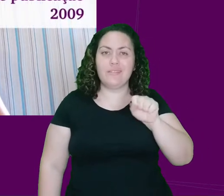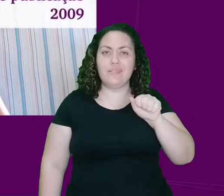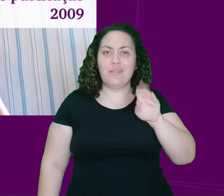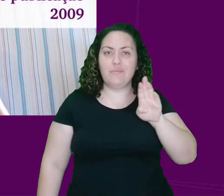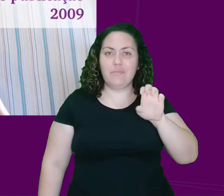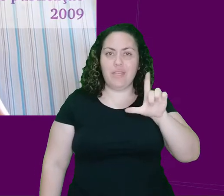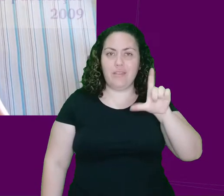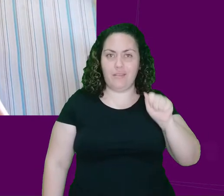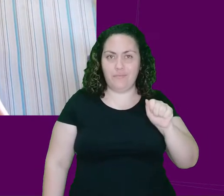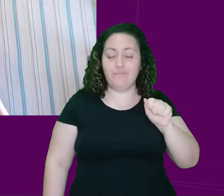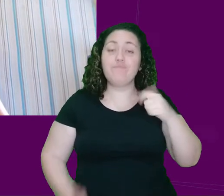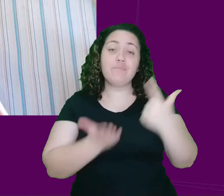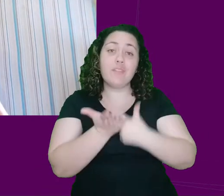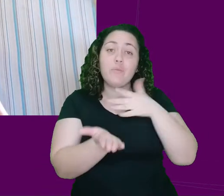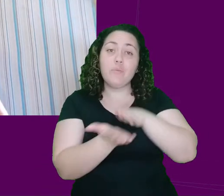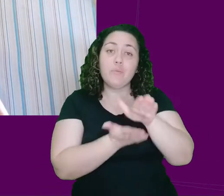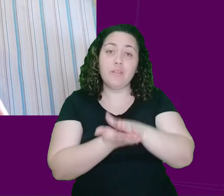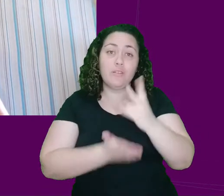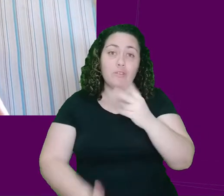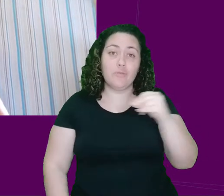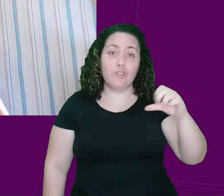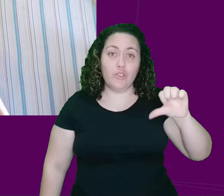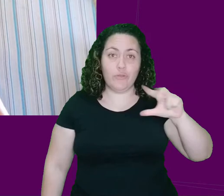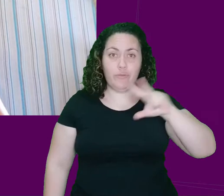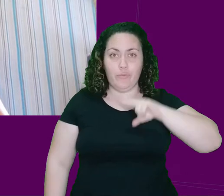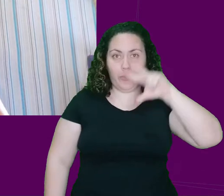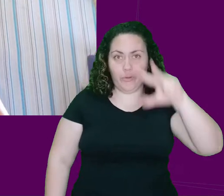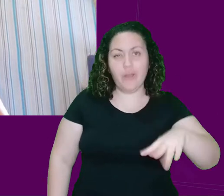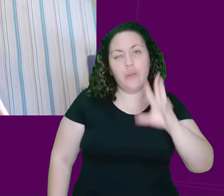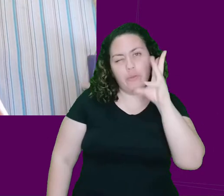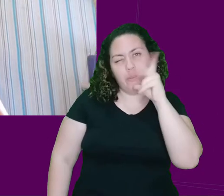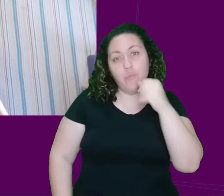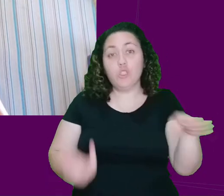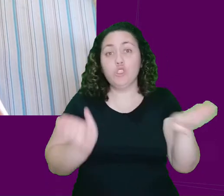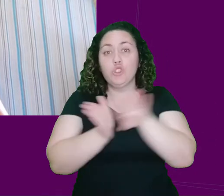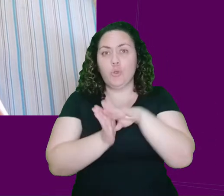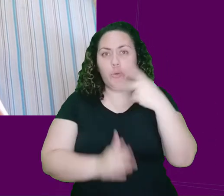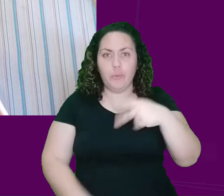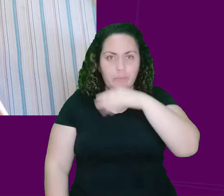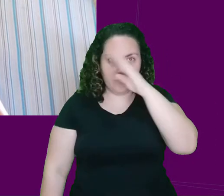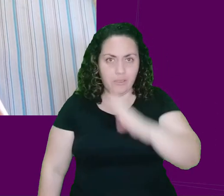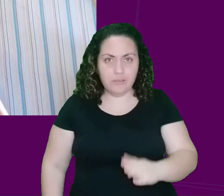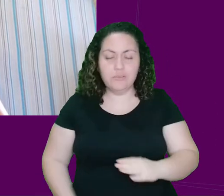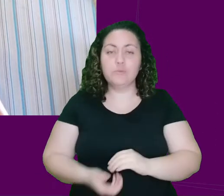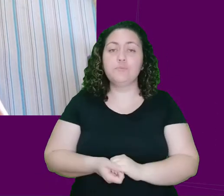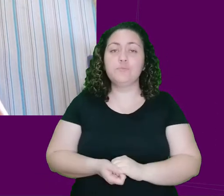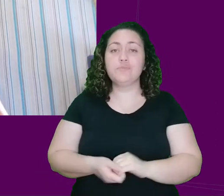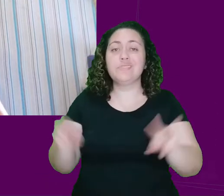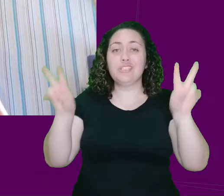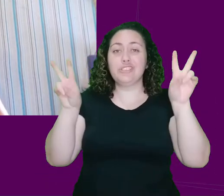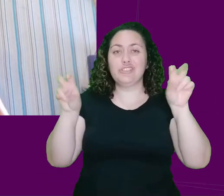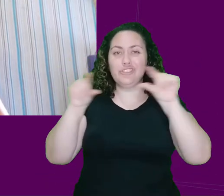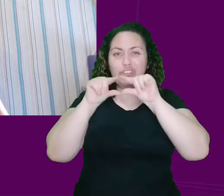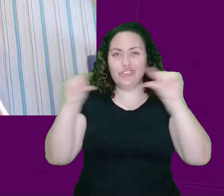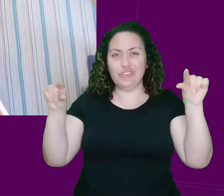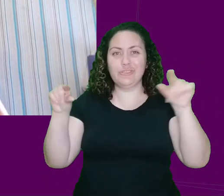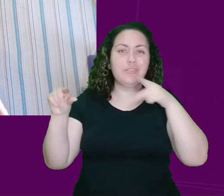em Portugal e demorou alguns anos para chegar no Brasil. Como o título diz, é um livro em